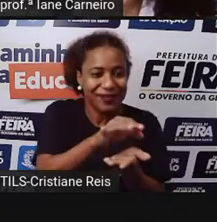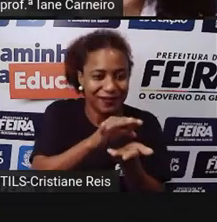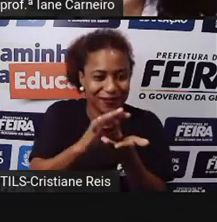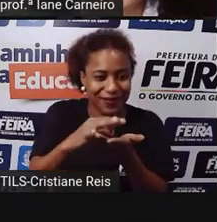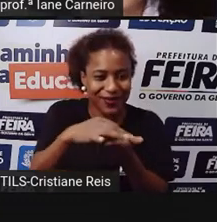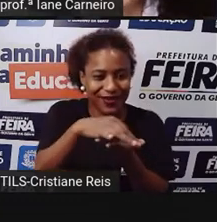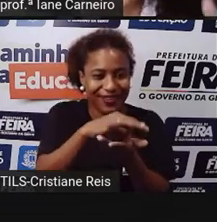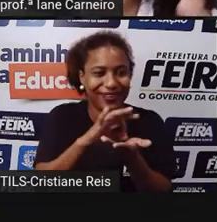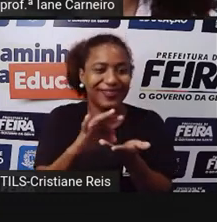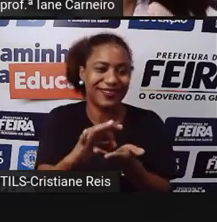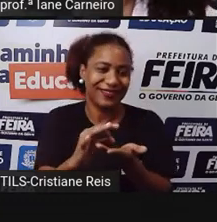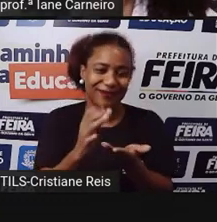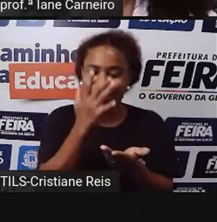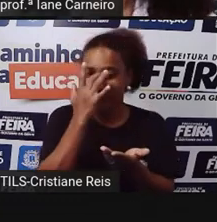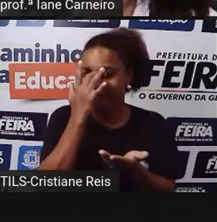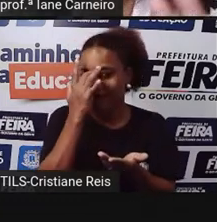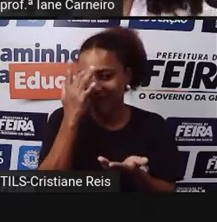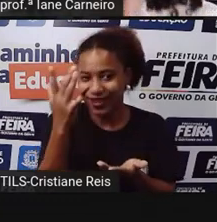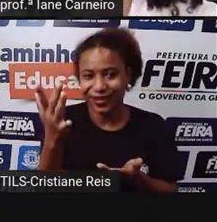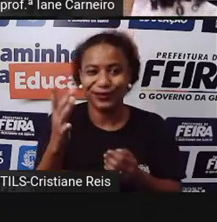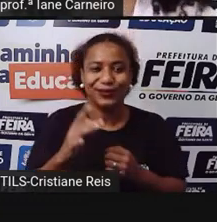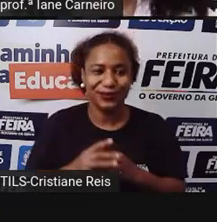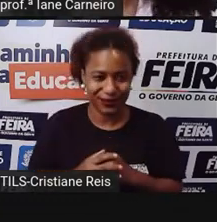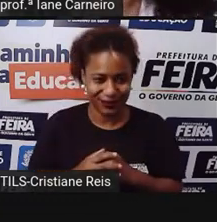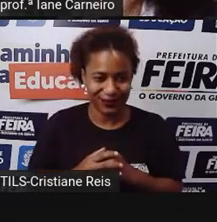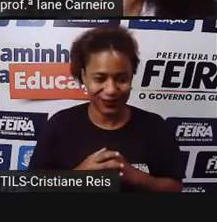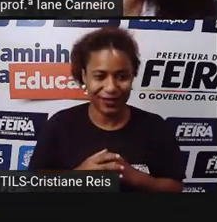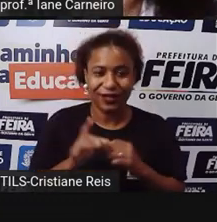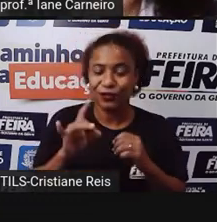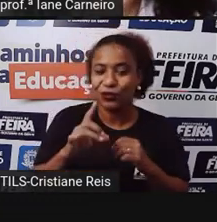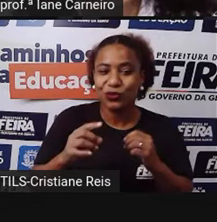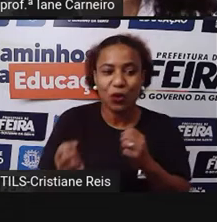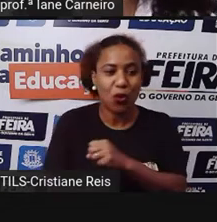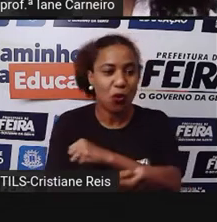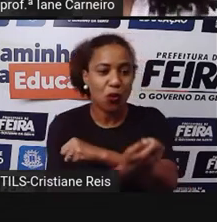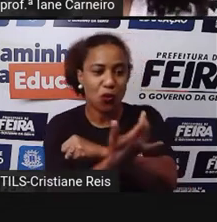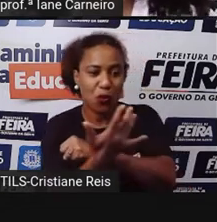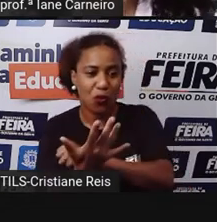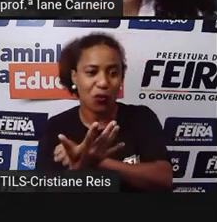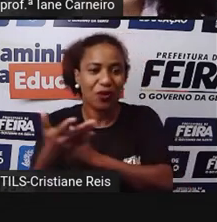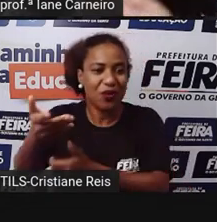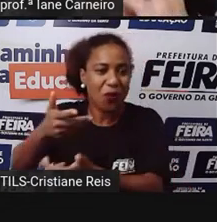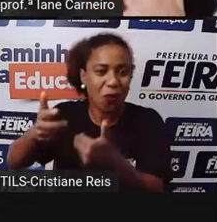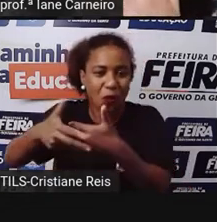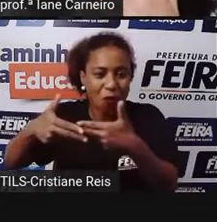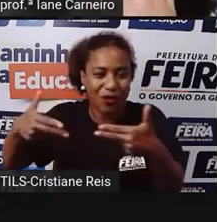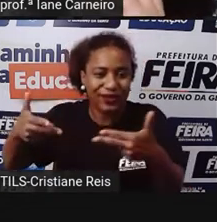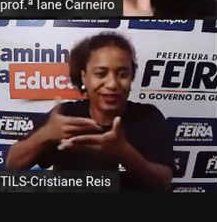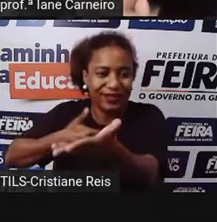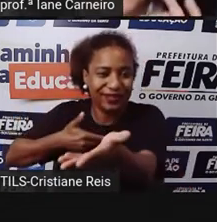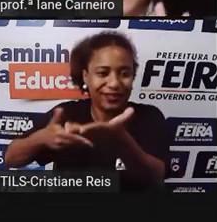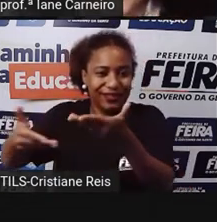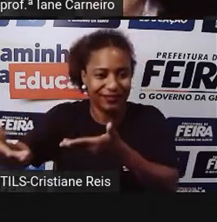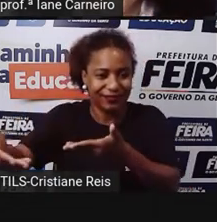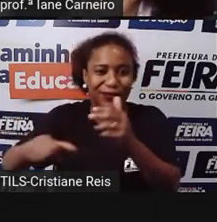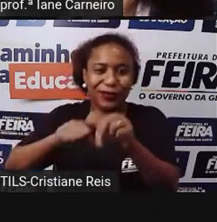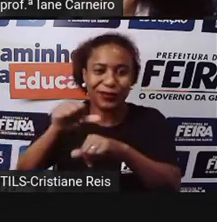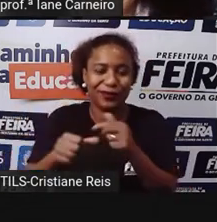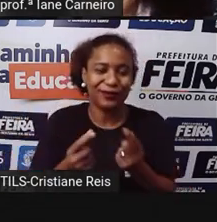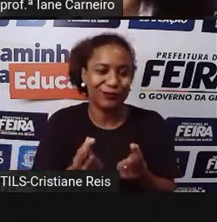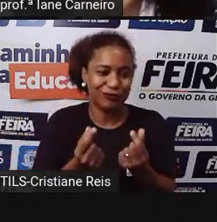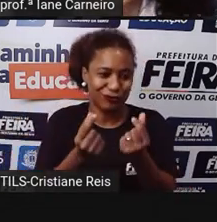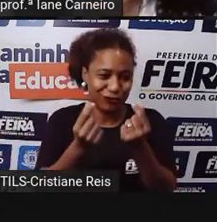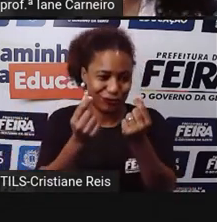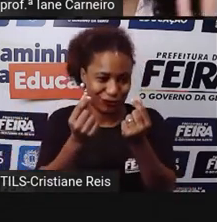troca E não precisar Ficar preso Ao que eu Produzisse apenas Tá certo? E aí a gente Vai ver aqui agora